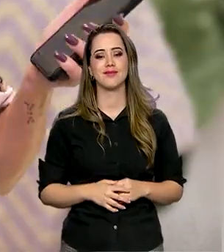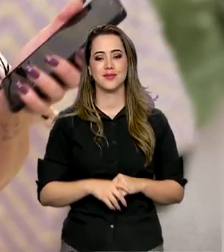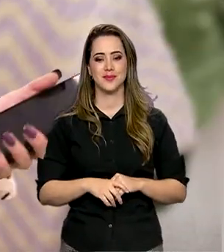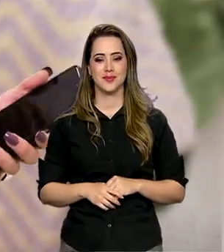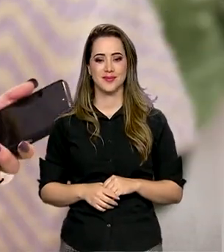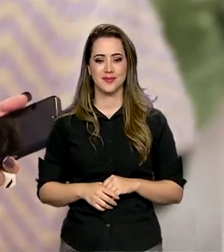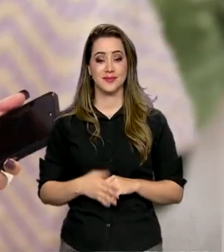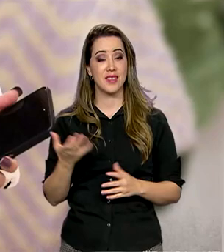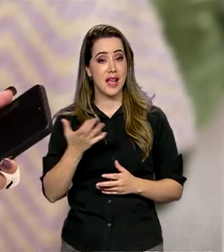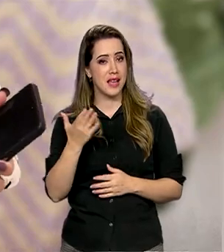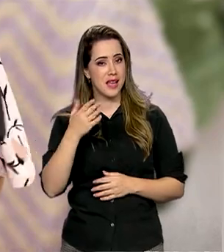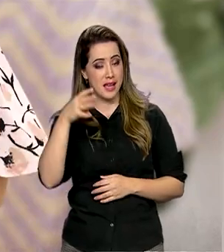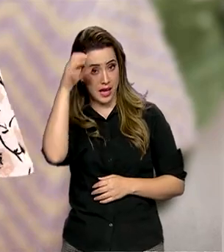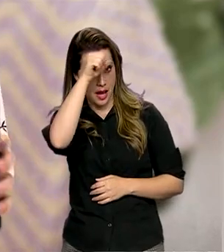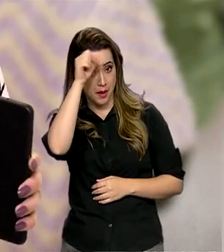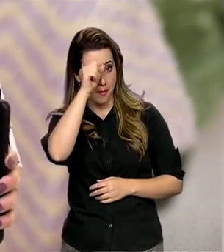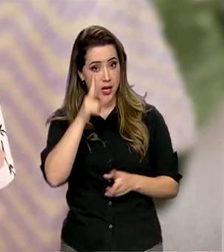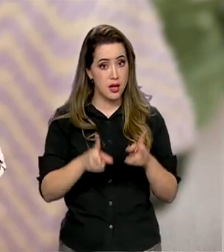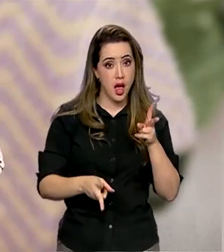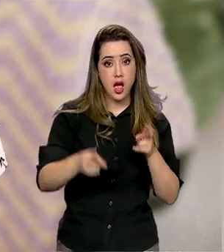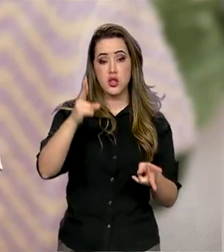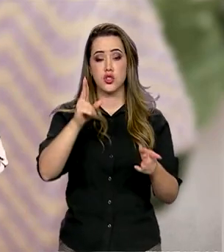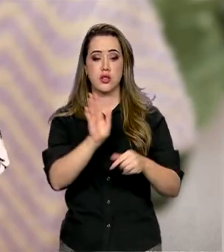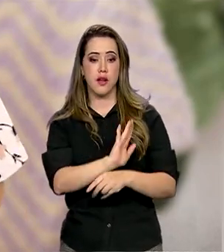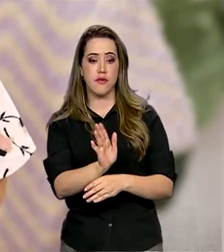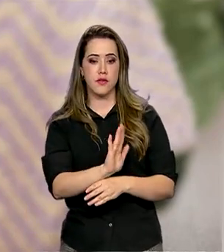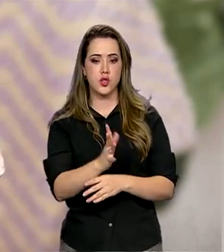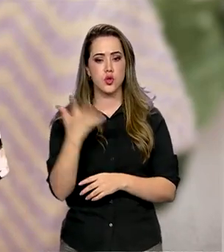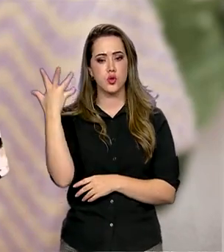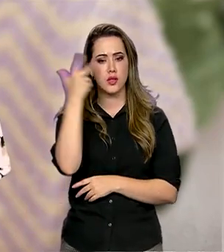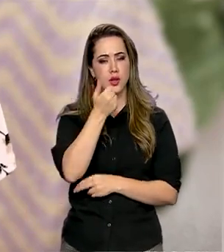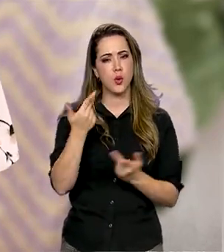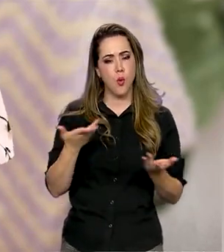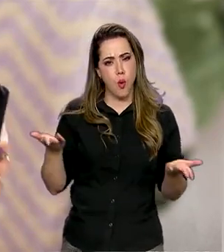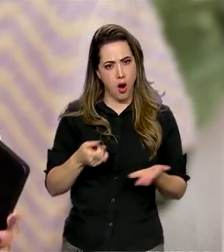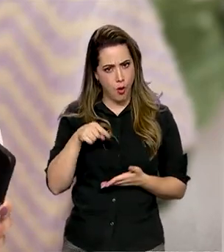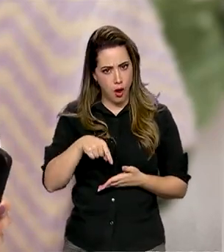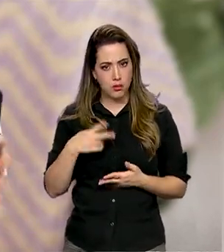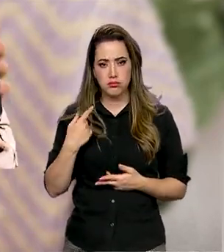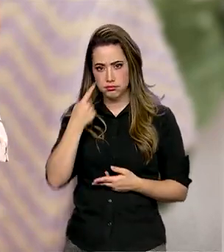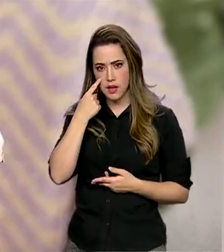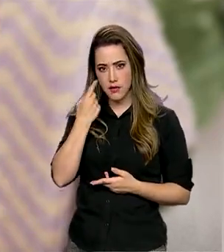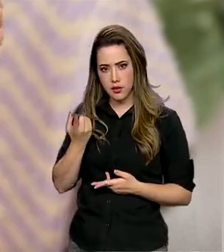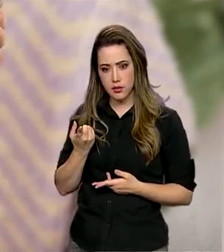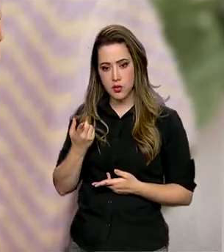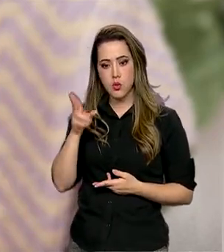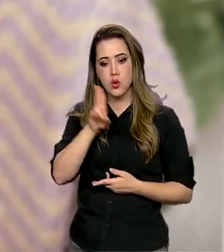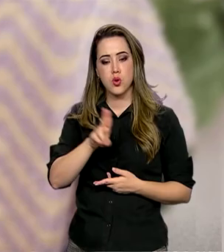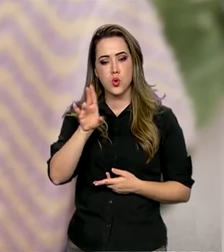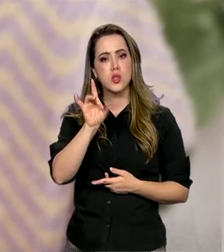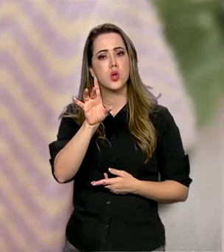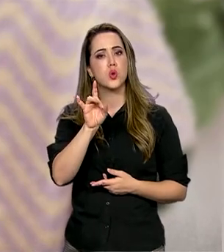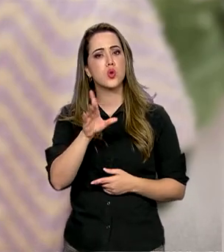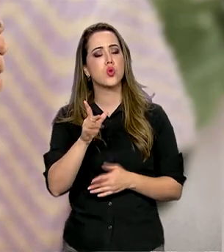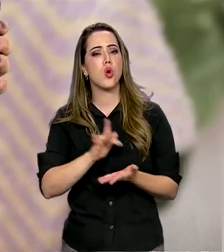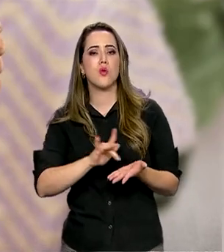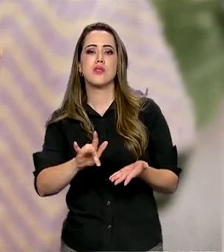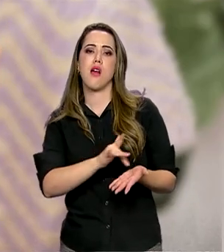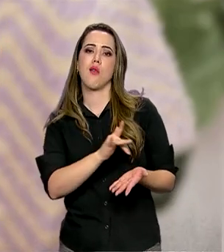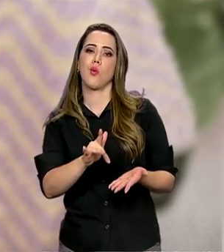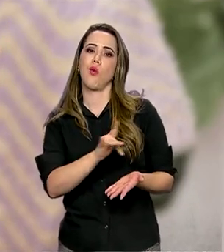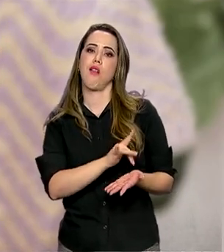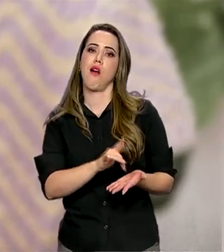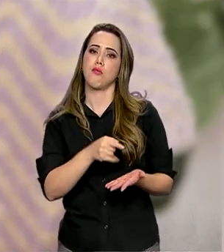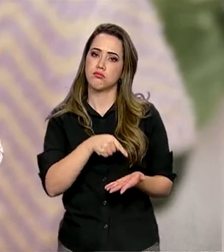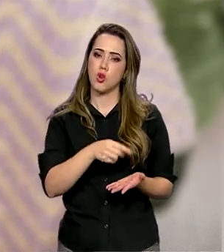Quer aprender a editar vídeos lindos como este que você está assistindo agora? E o melhor, usando apenas o seu celular como